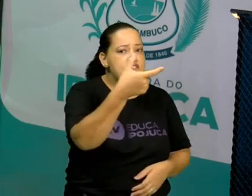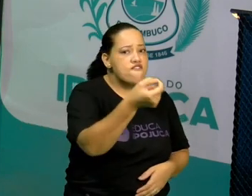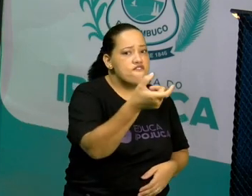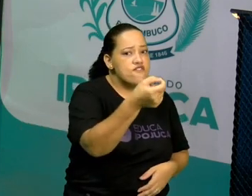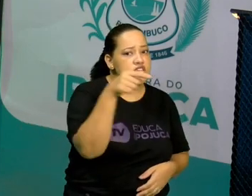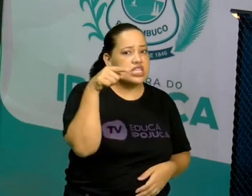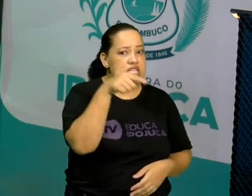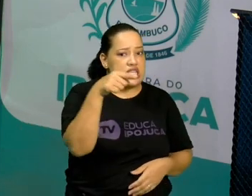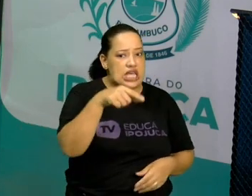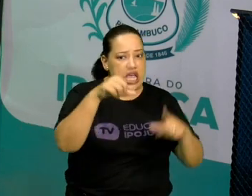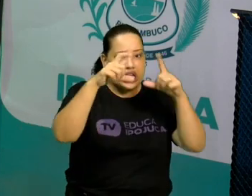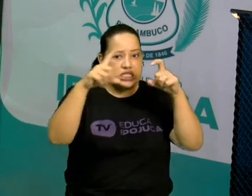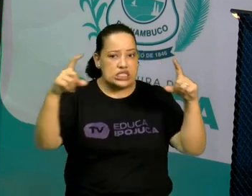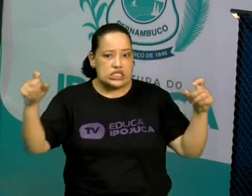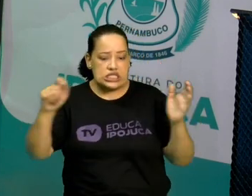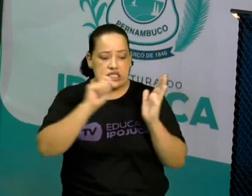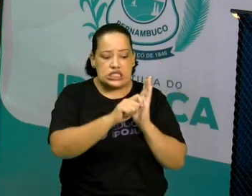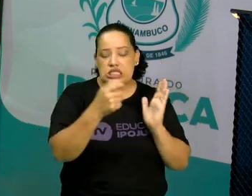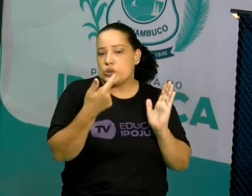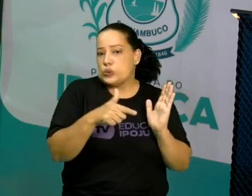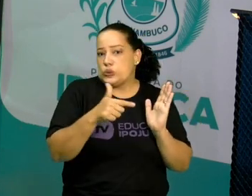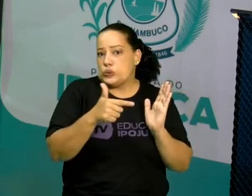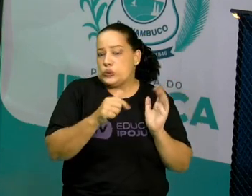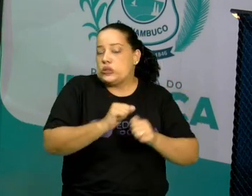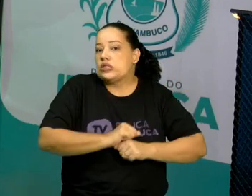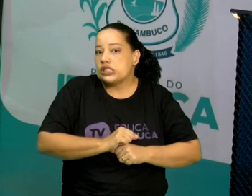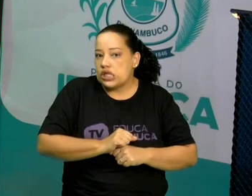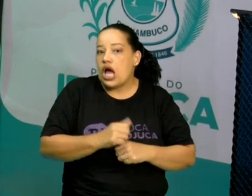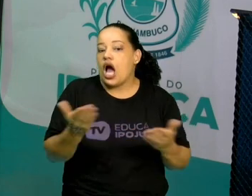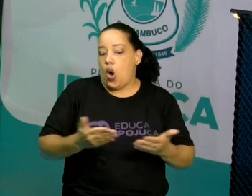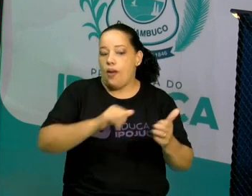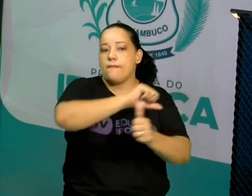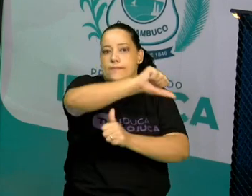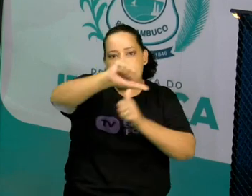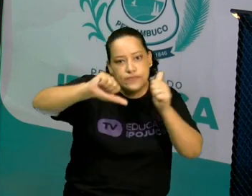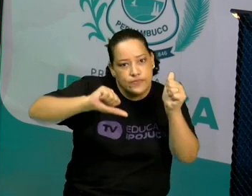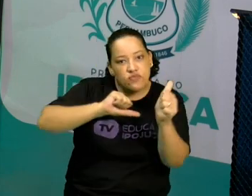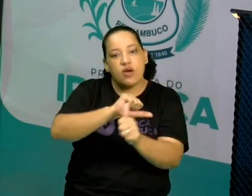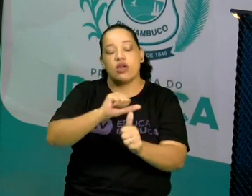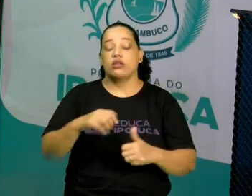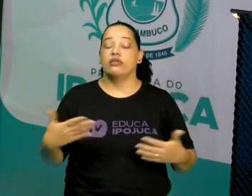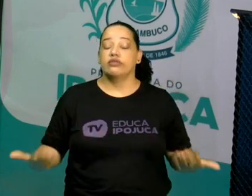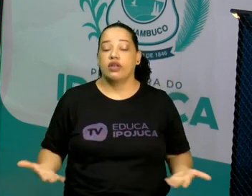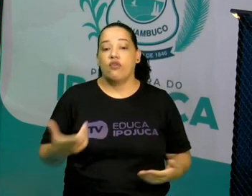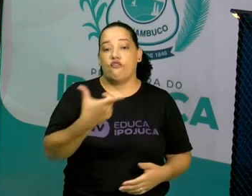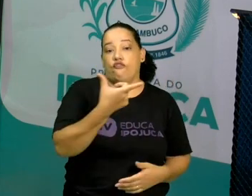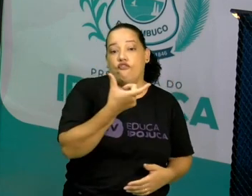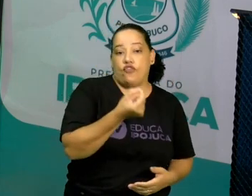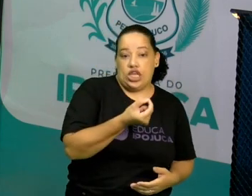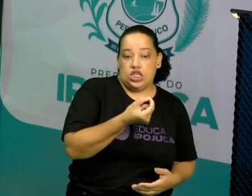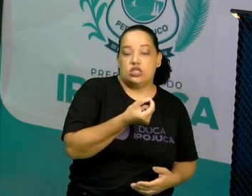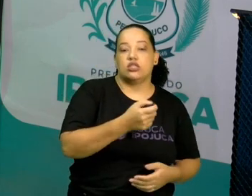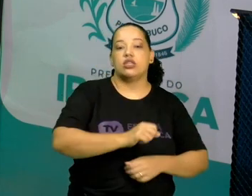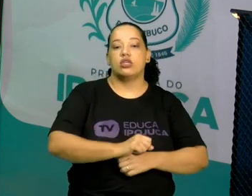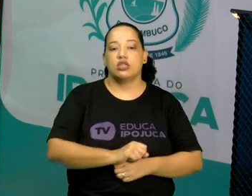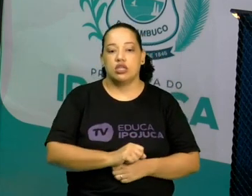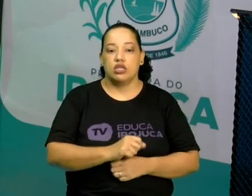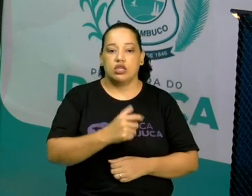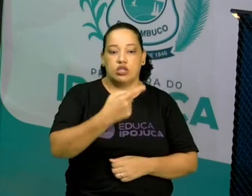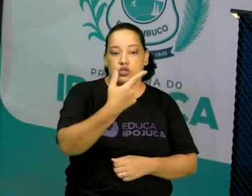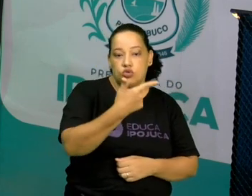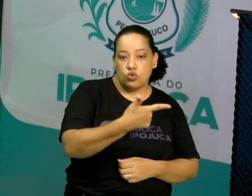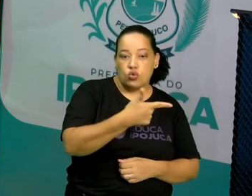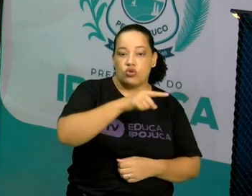científica. Temos que transformar também. 20, olha aí. 20 é 12